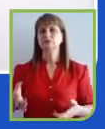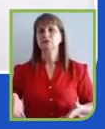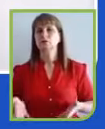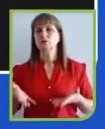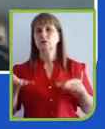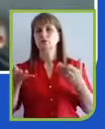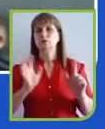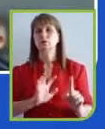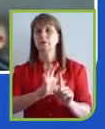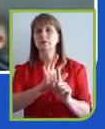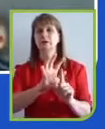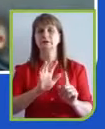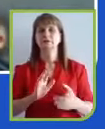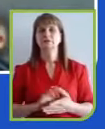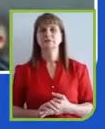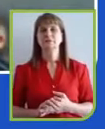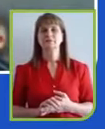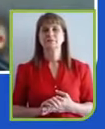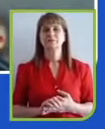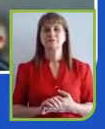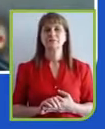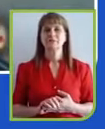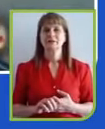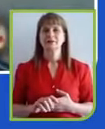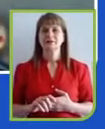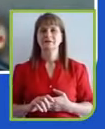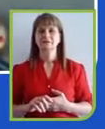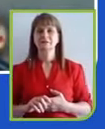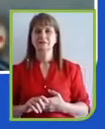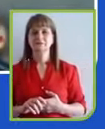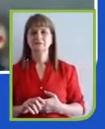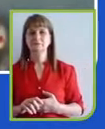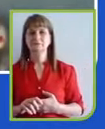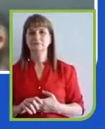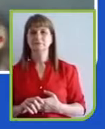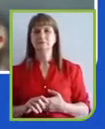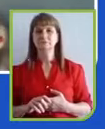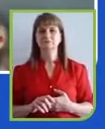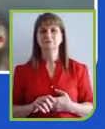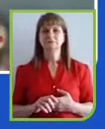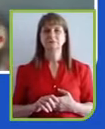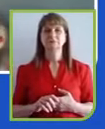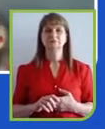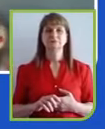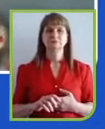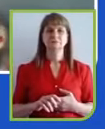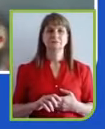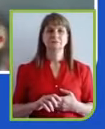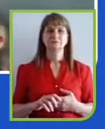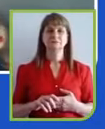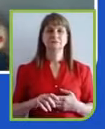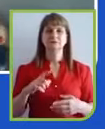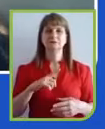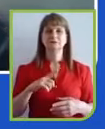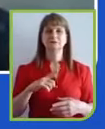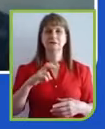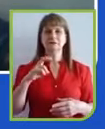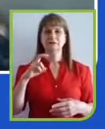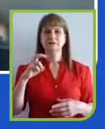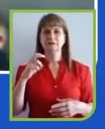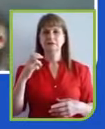amigo, né, para o Renato, aquelas perguntas assim, ainda dando cinco minutos para responder. Então, aquela ótima